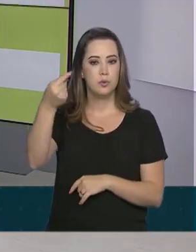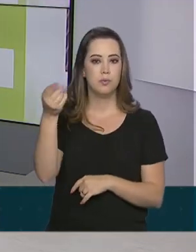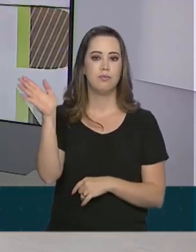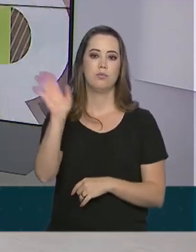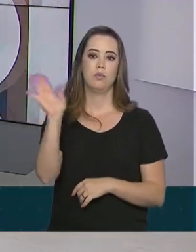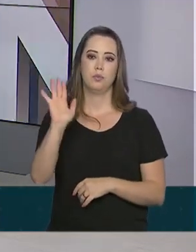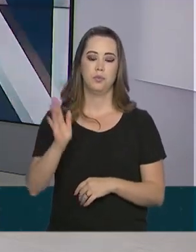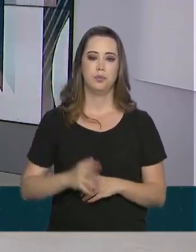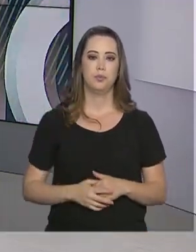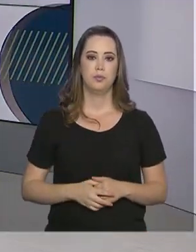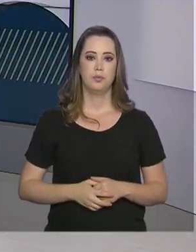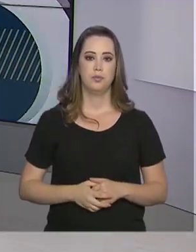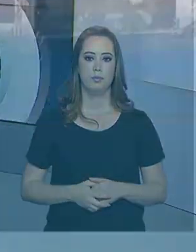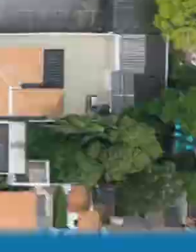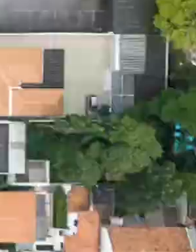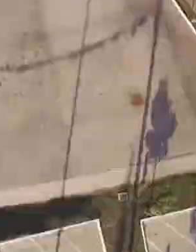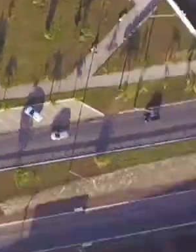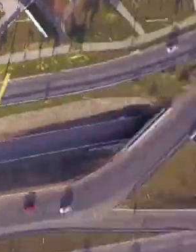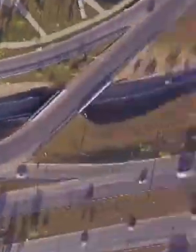próxima edição. Até lá!